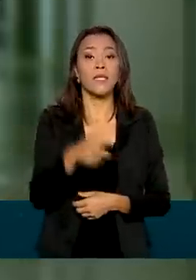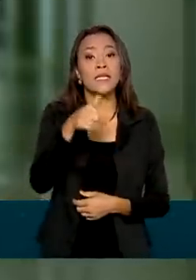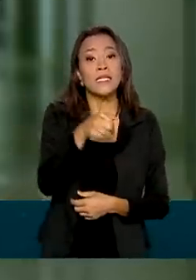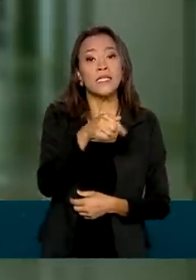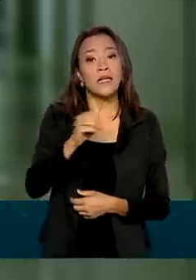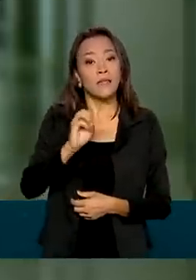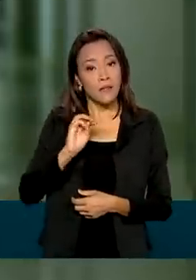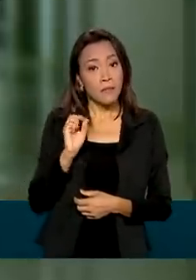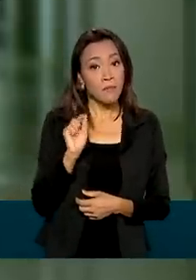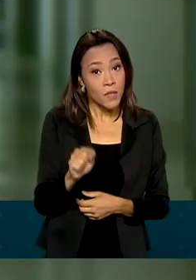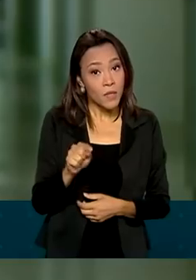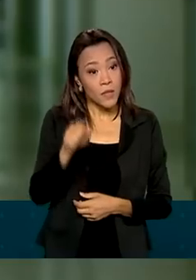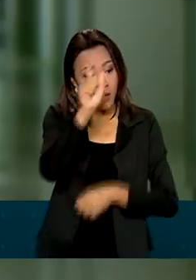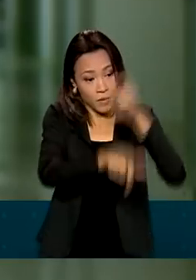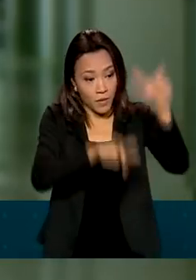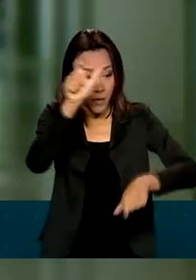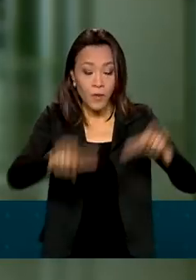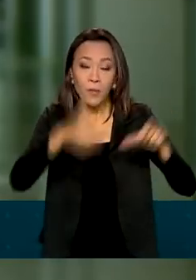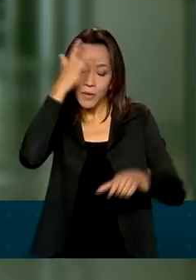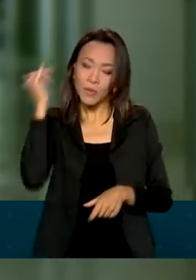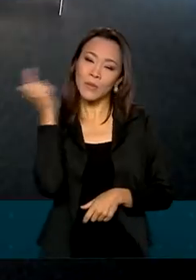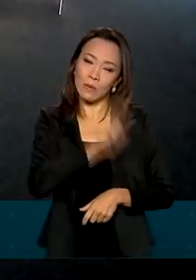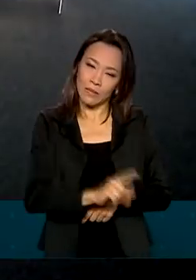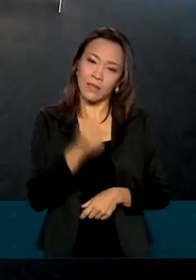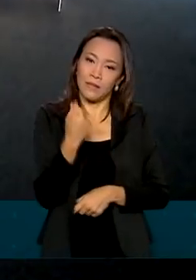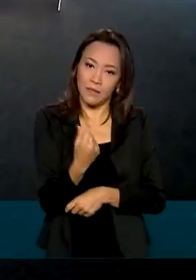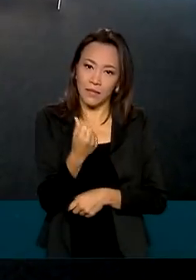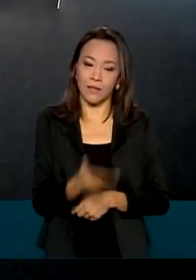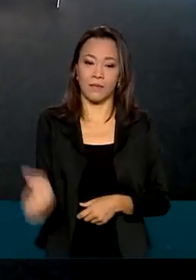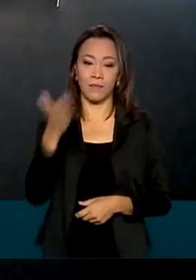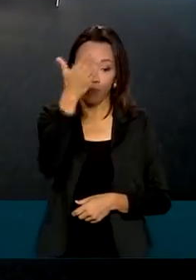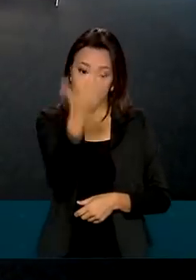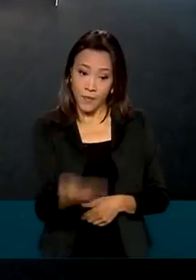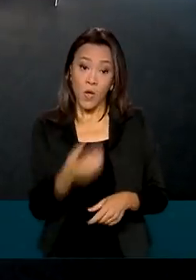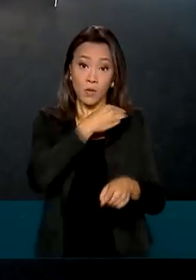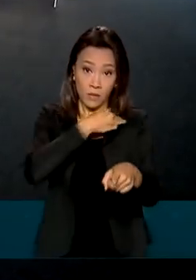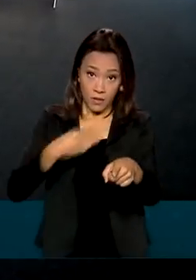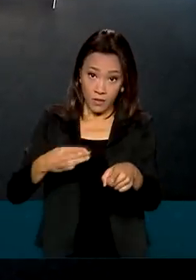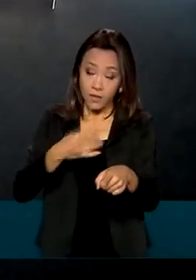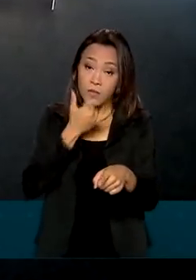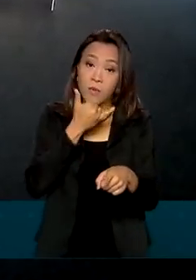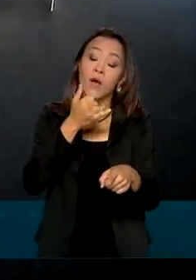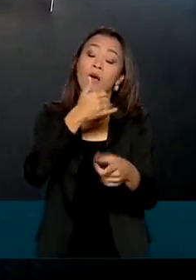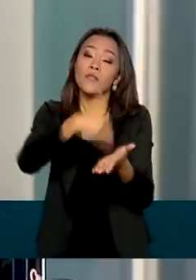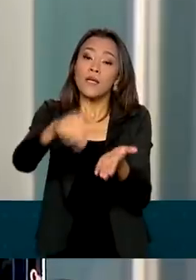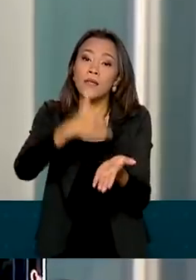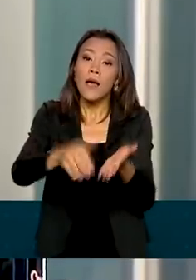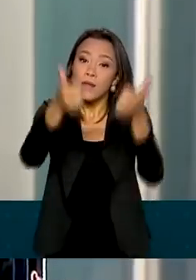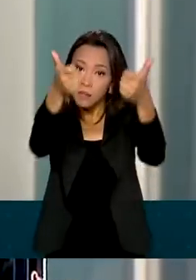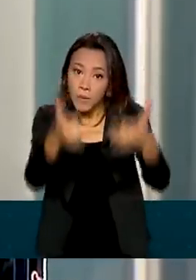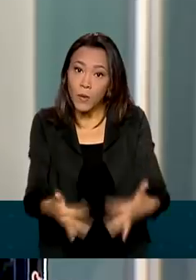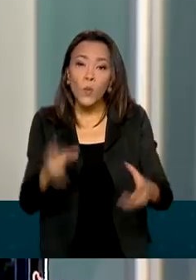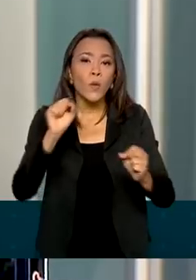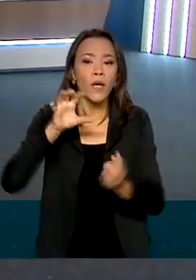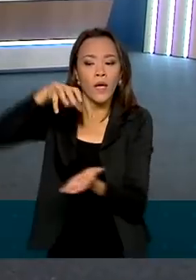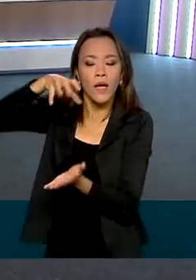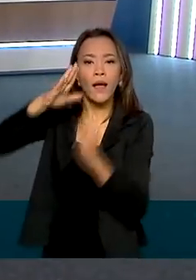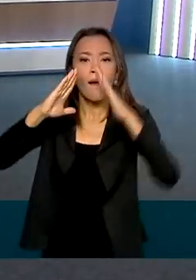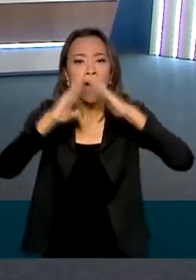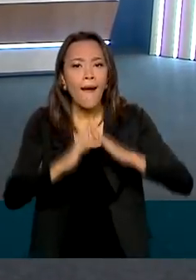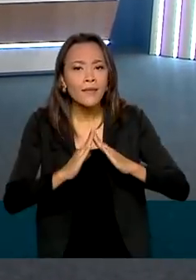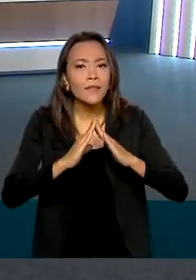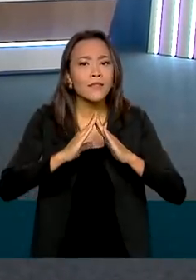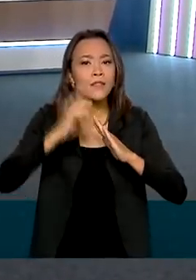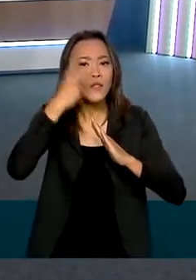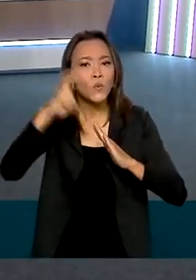mil trabalhadores foram beneficiados. Mário Frias anunciou ainda a criação das casas de cultura digital, para